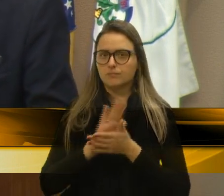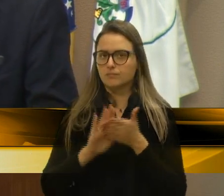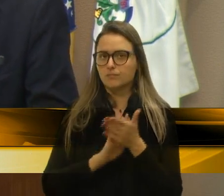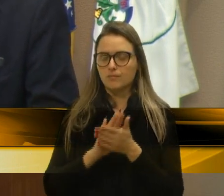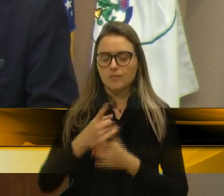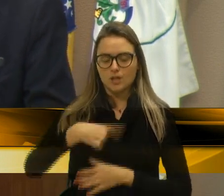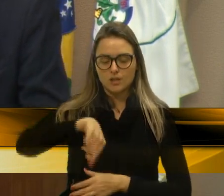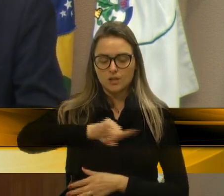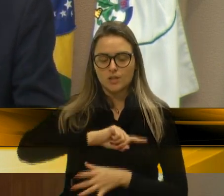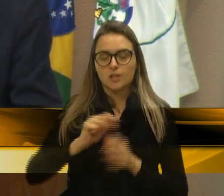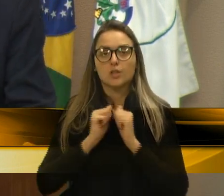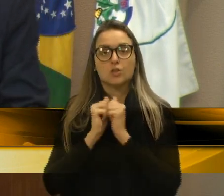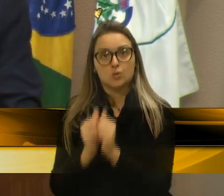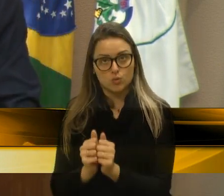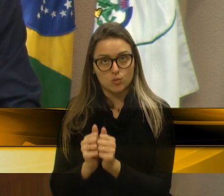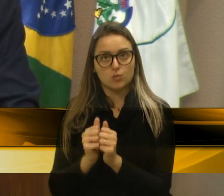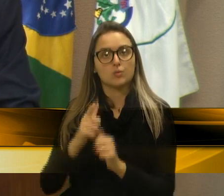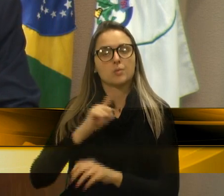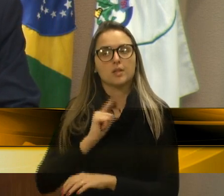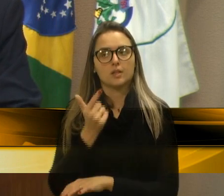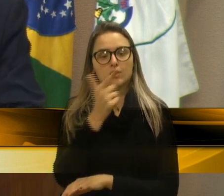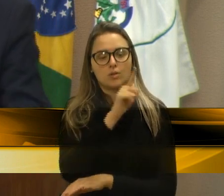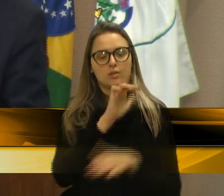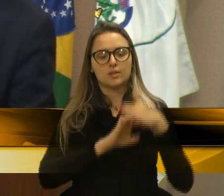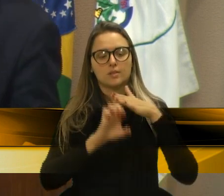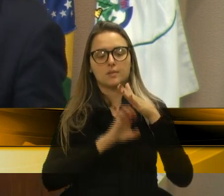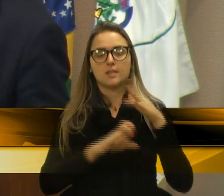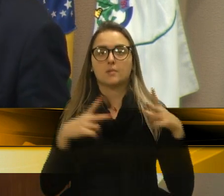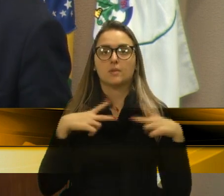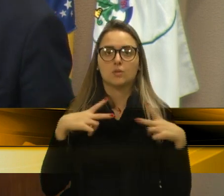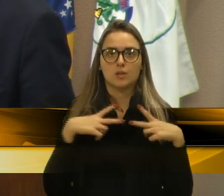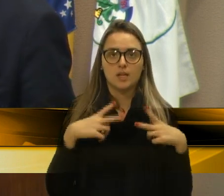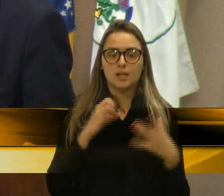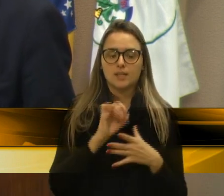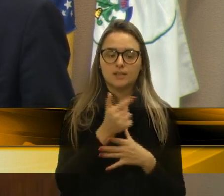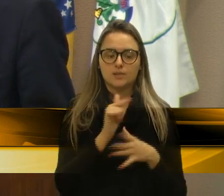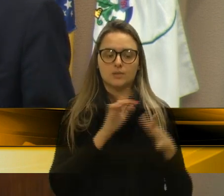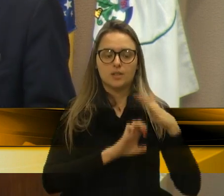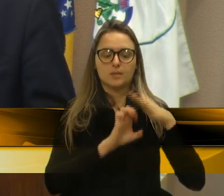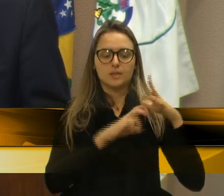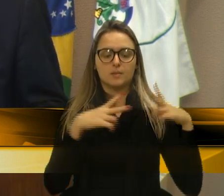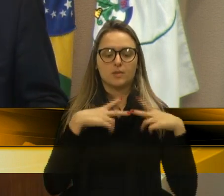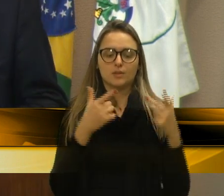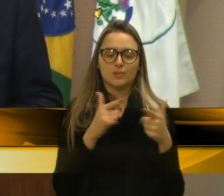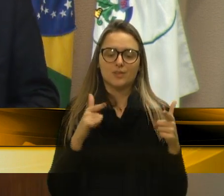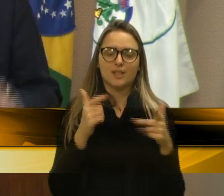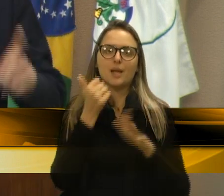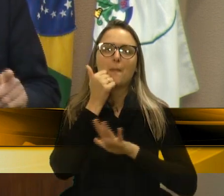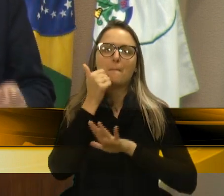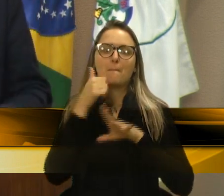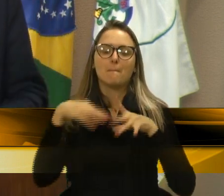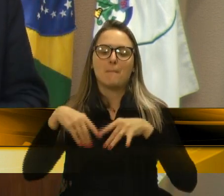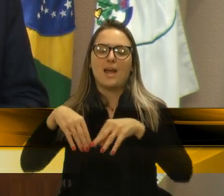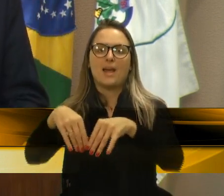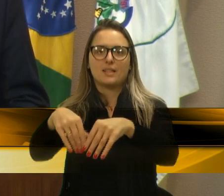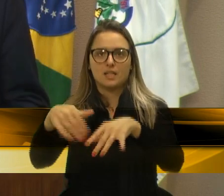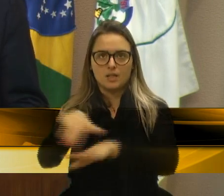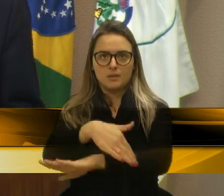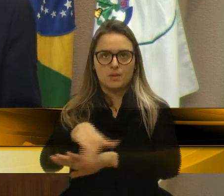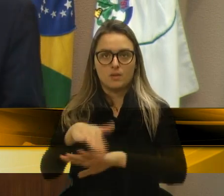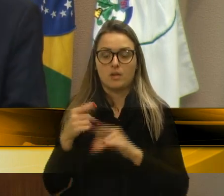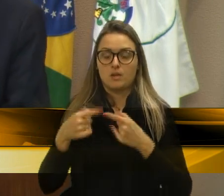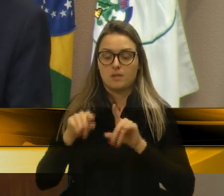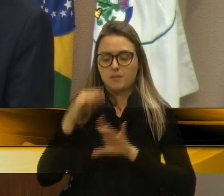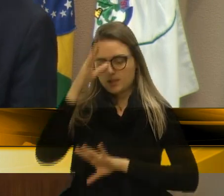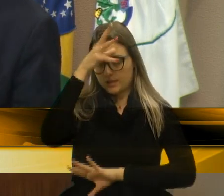essas empresas explorem, até porque, sem eles, a gente não teríamos o cascário na nossa cidade. mas nós temos que o município tem que evoluir, nós